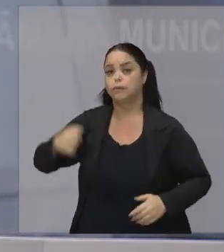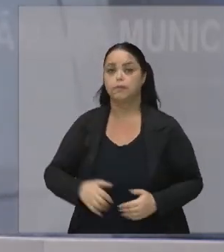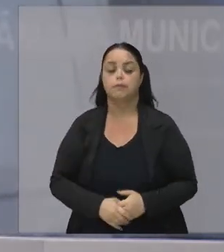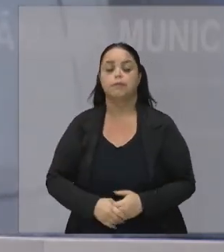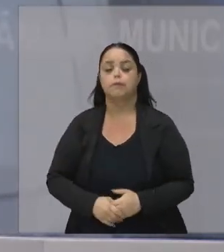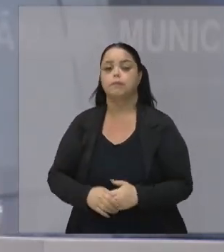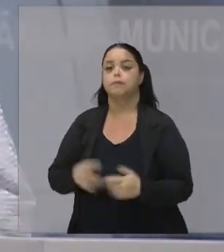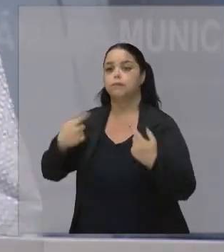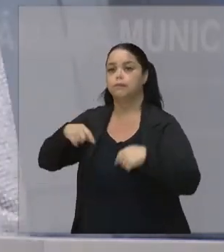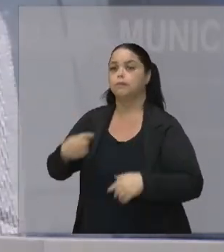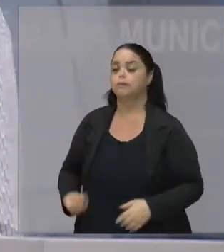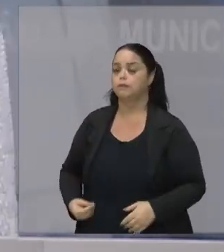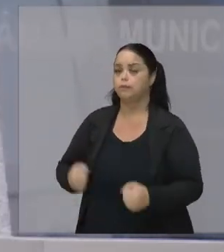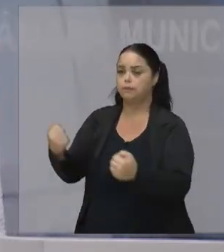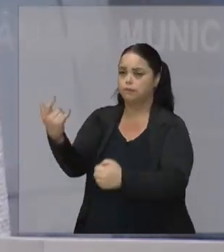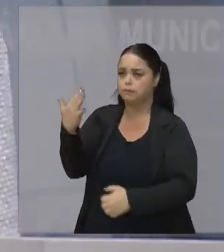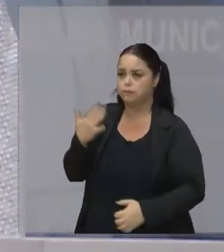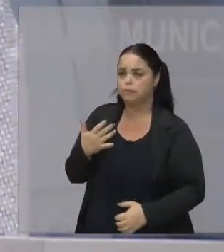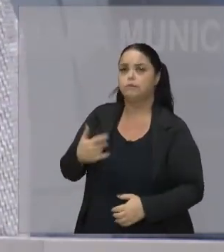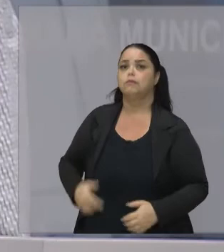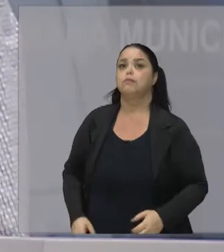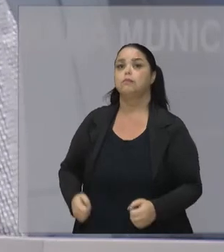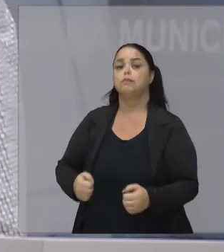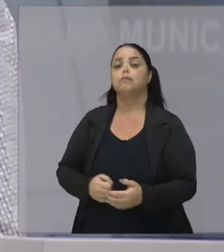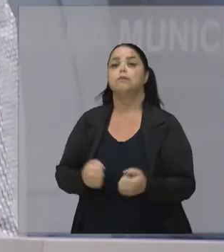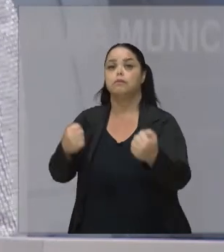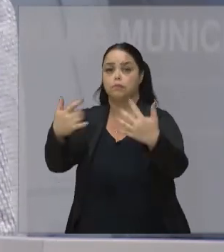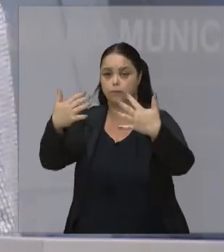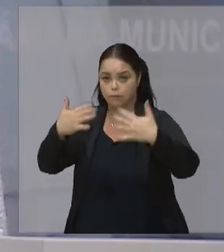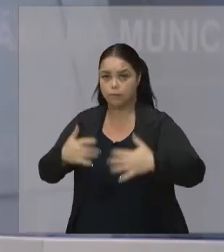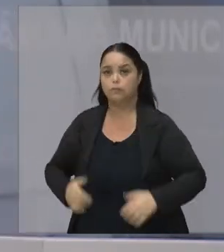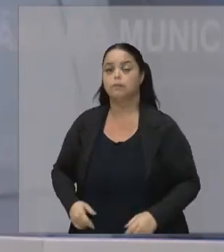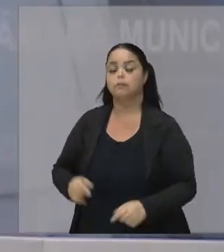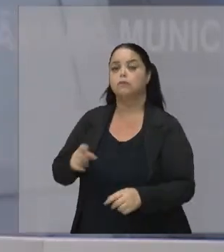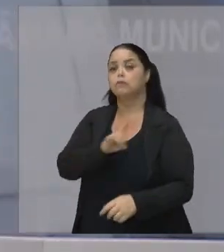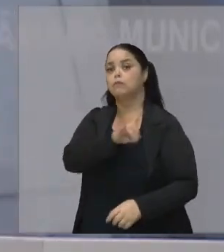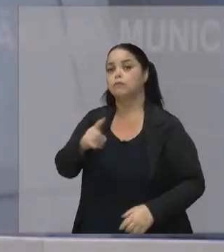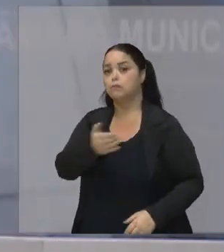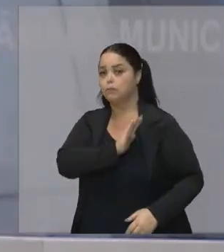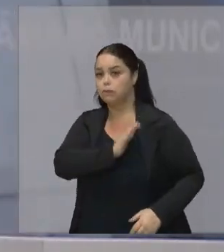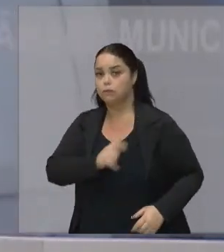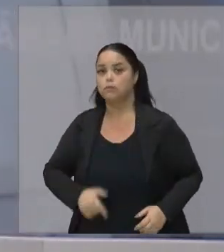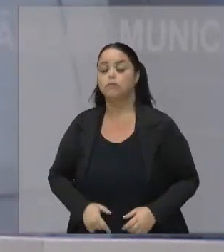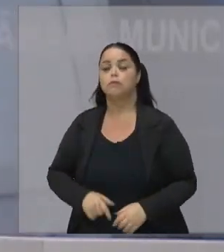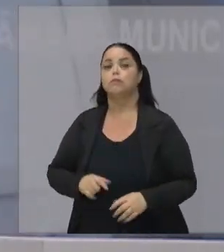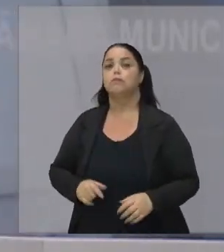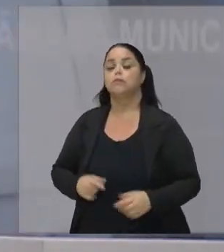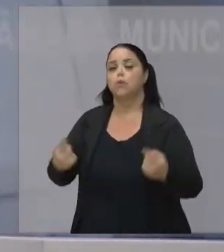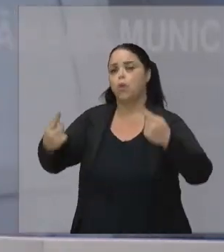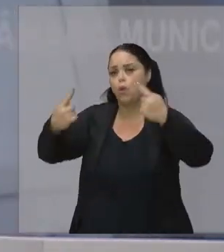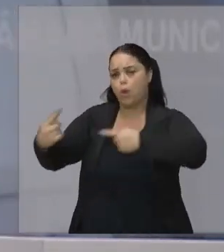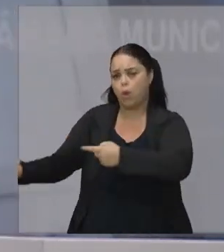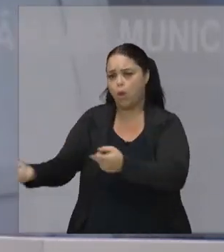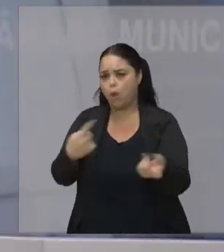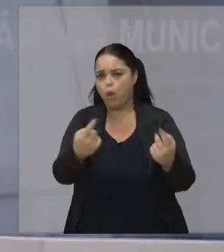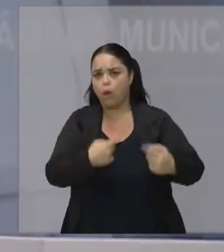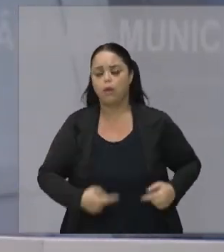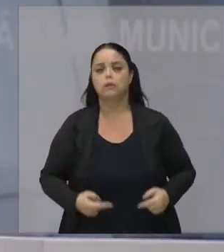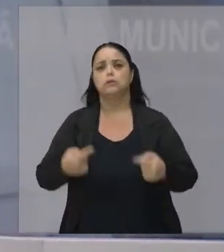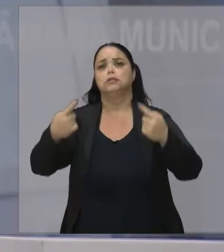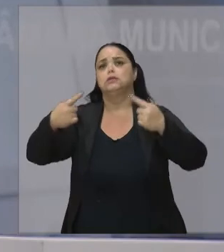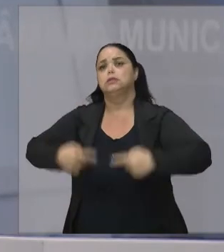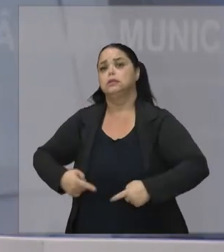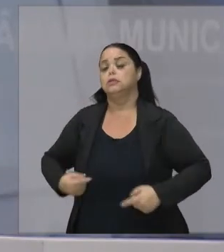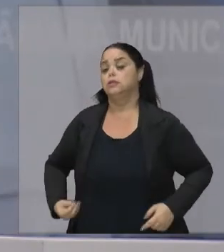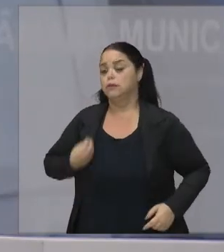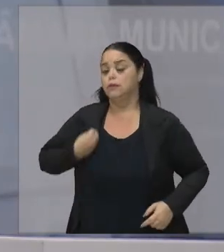Seja sobre nós aqui a Tua graça e a Tua bênção. Alcance cada coração aqui diante dos desafios que cada pessoa tem